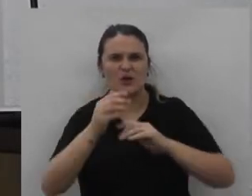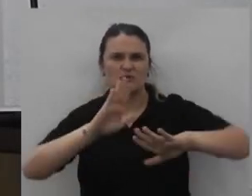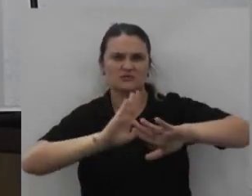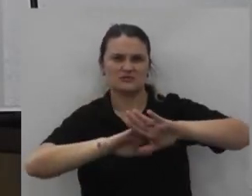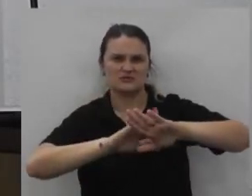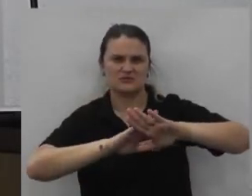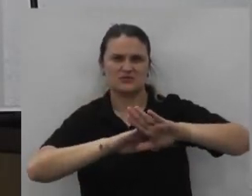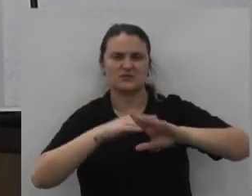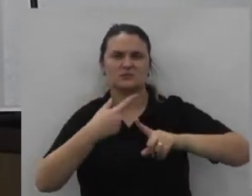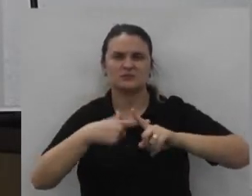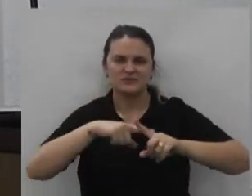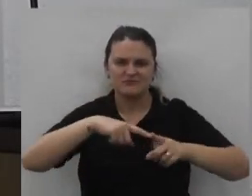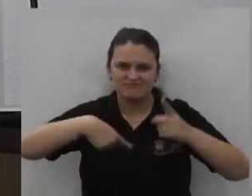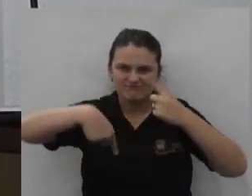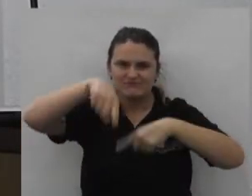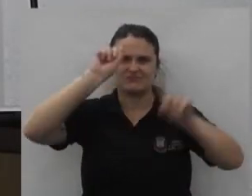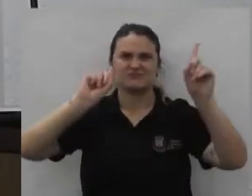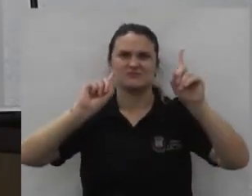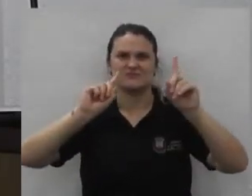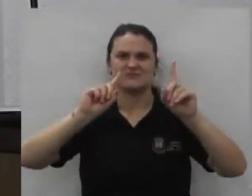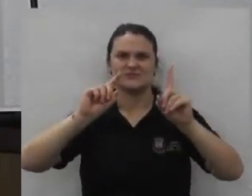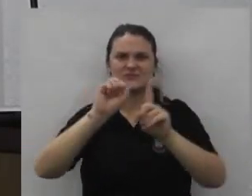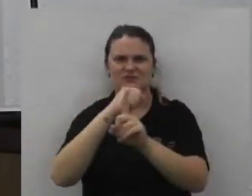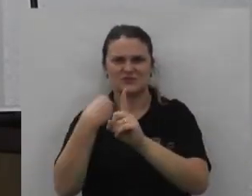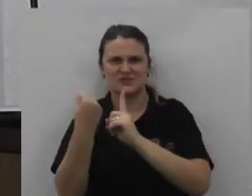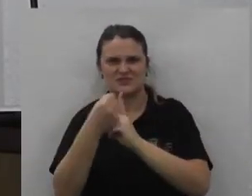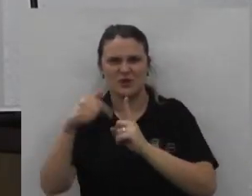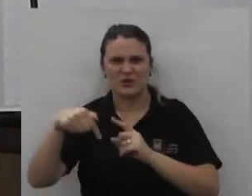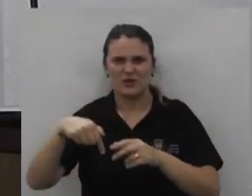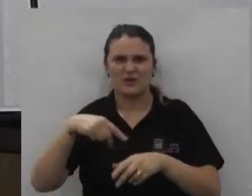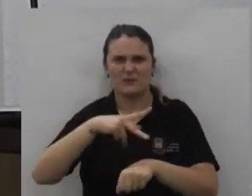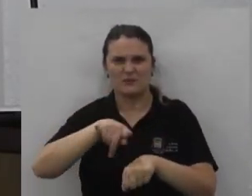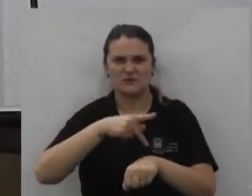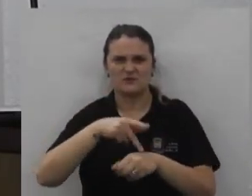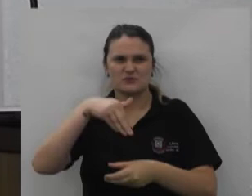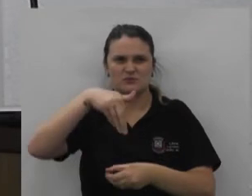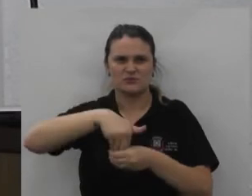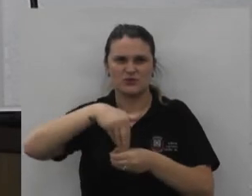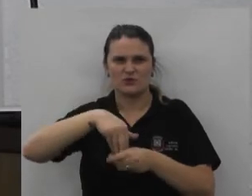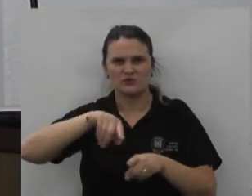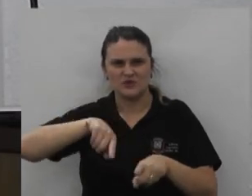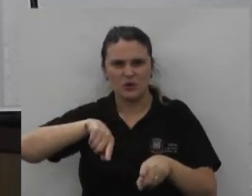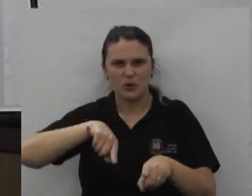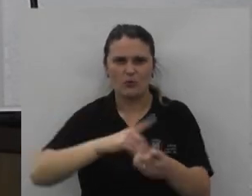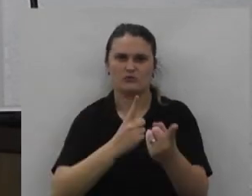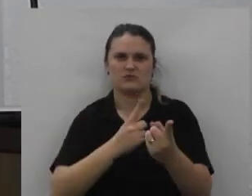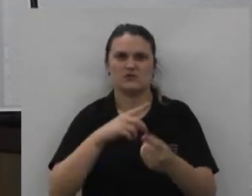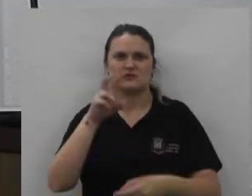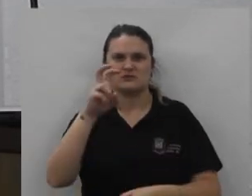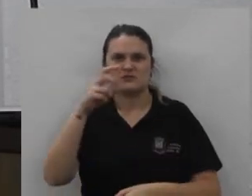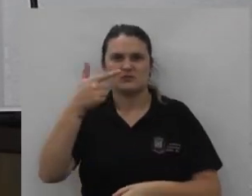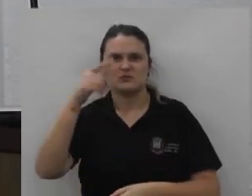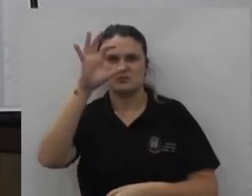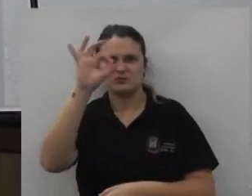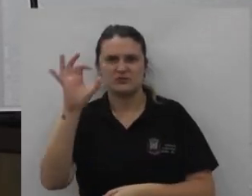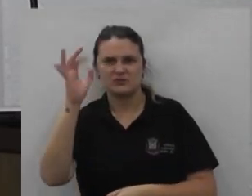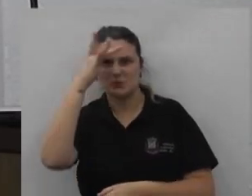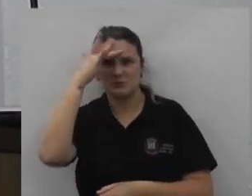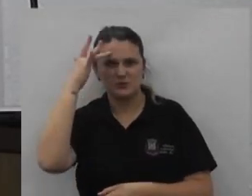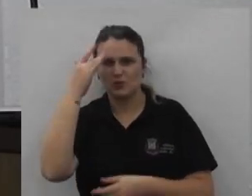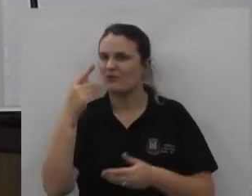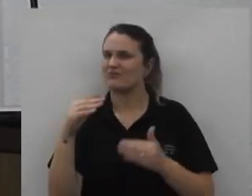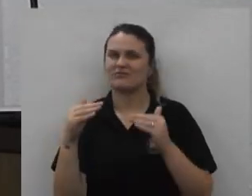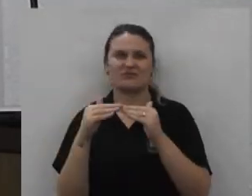final que seria a transformação do regime socialista nesse país o povo votou contra 52% das pessoas